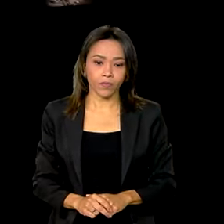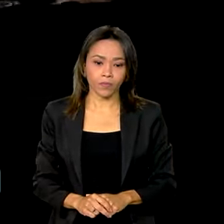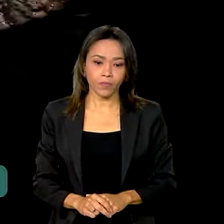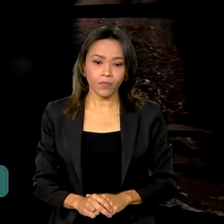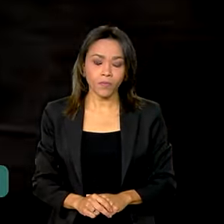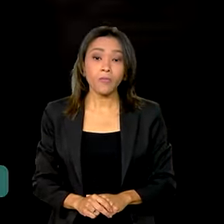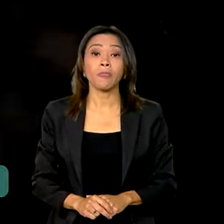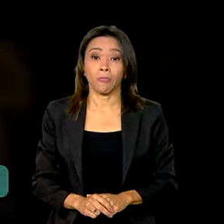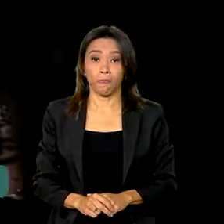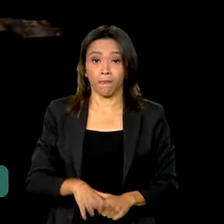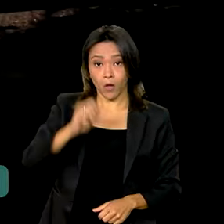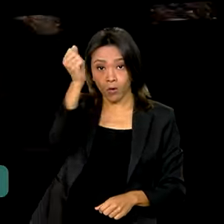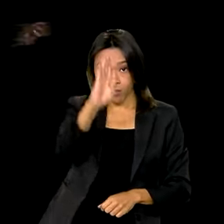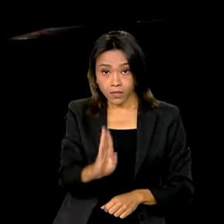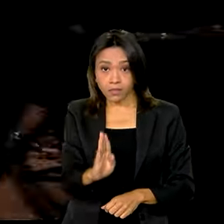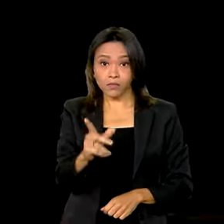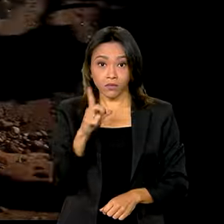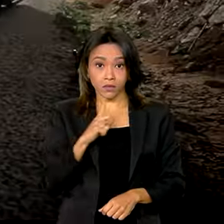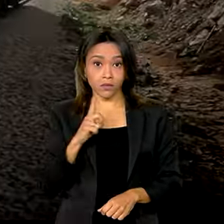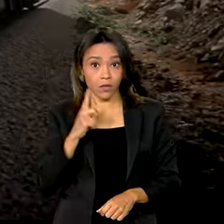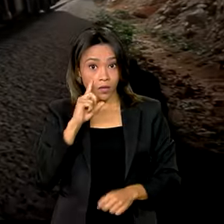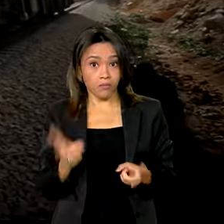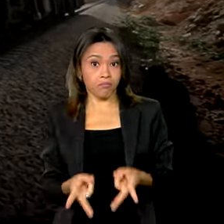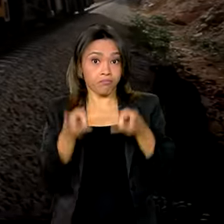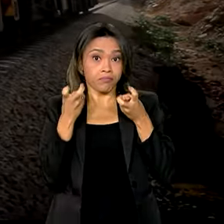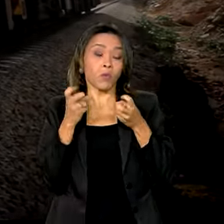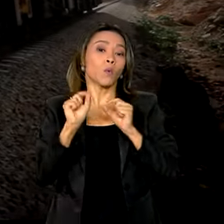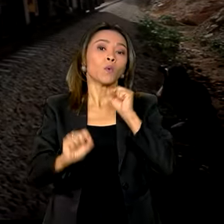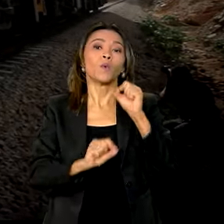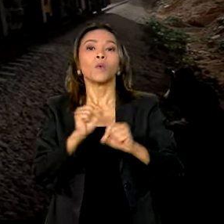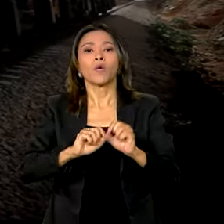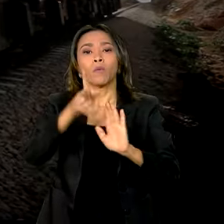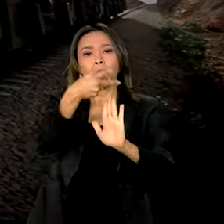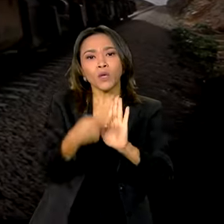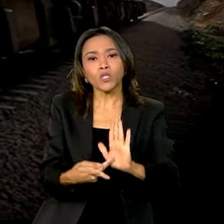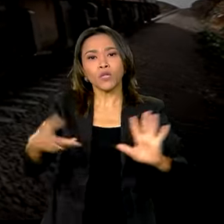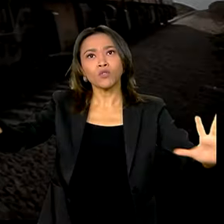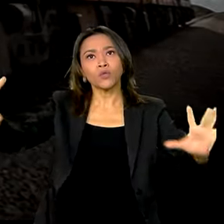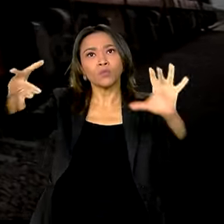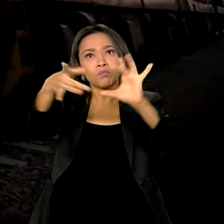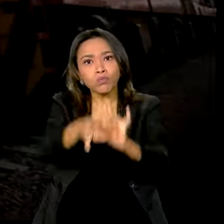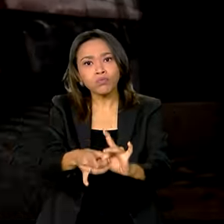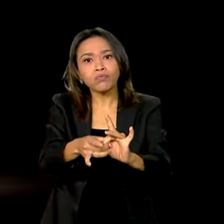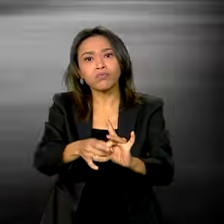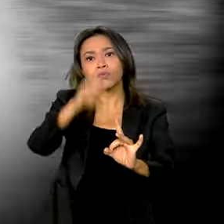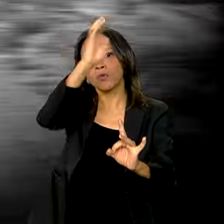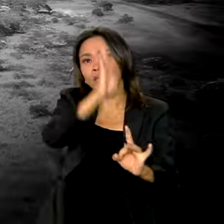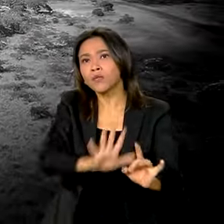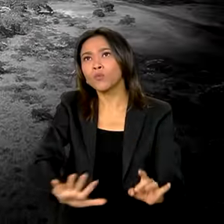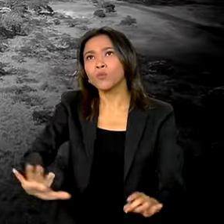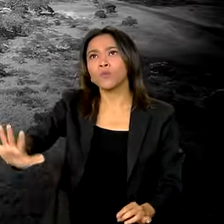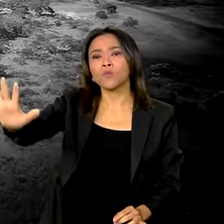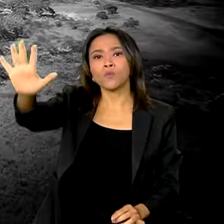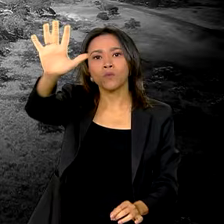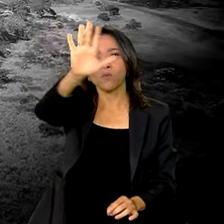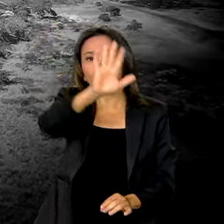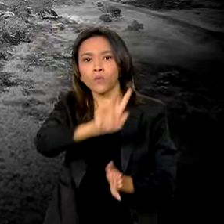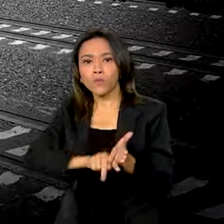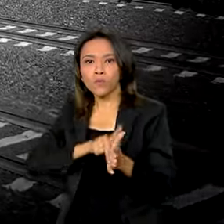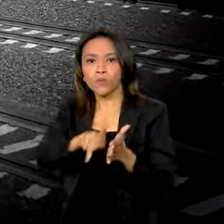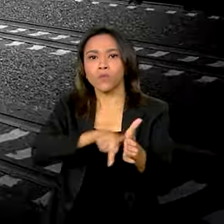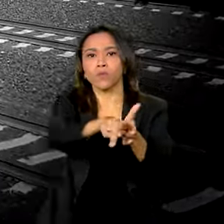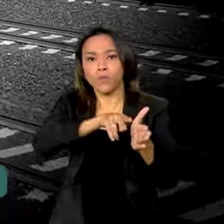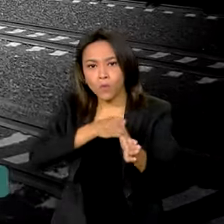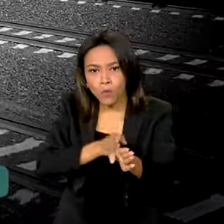O Brasil também tem visto renascer o projeto de integração nacional por ferrovias. O transporte ferroviário